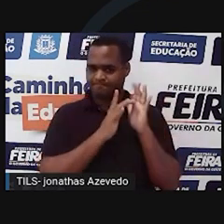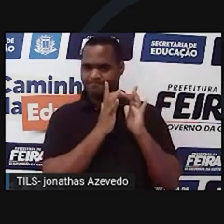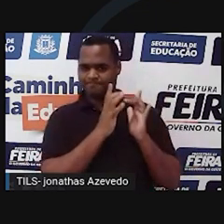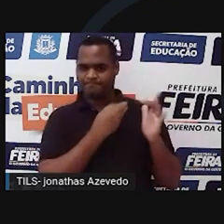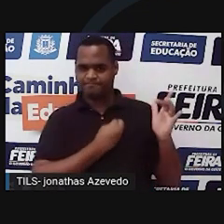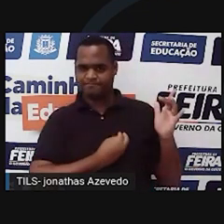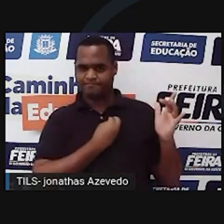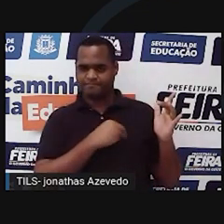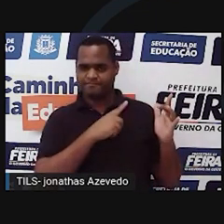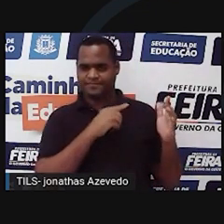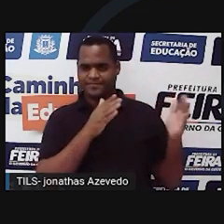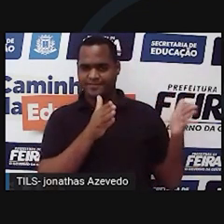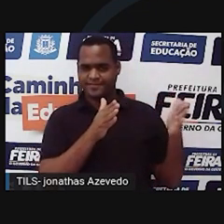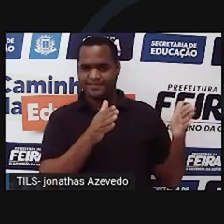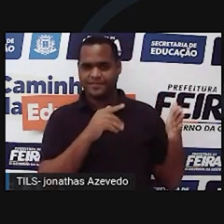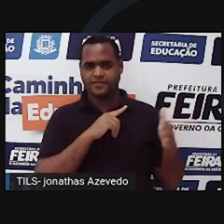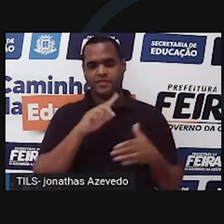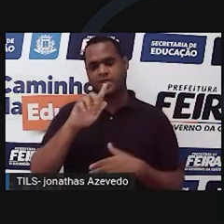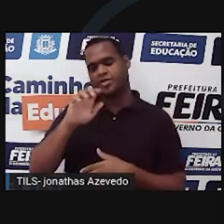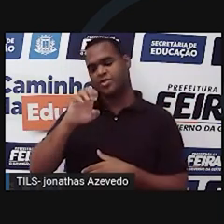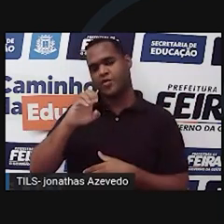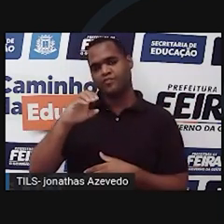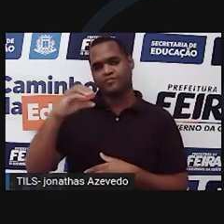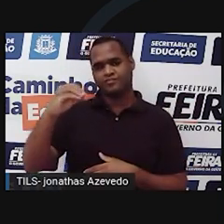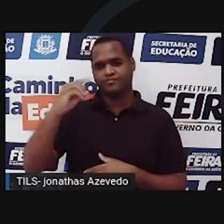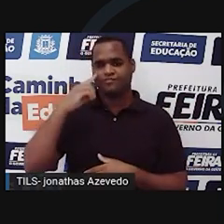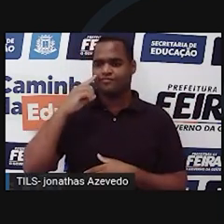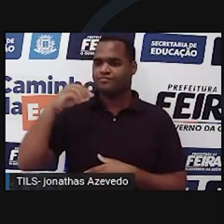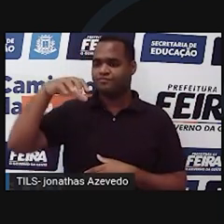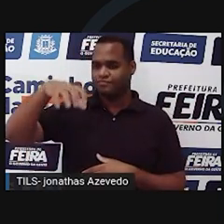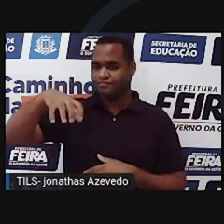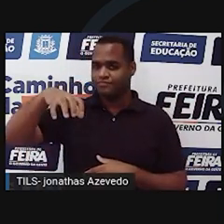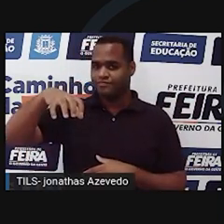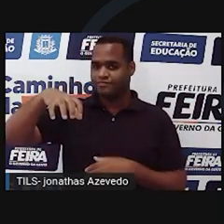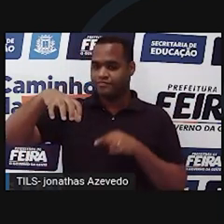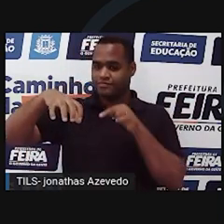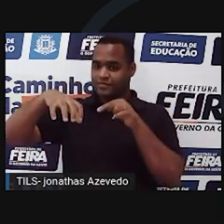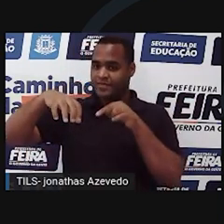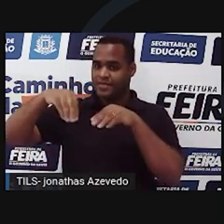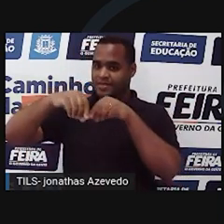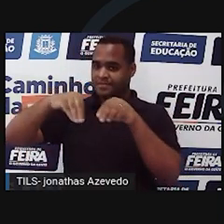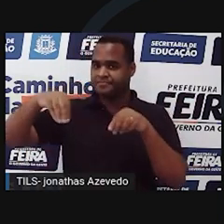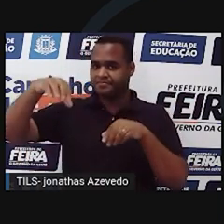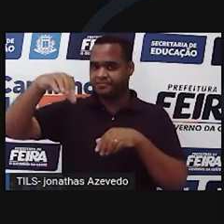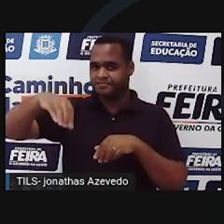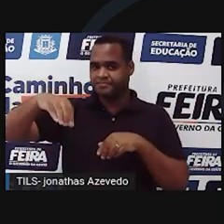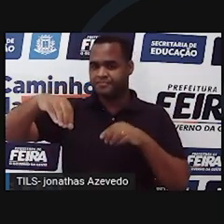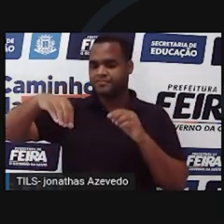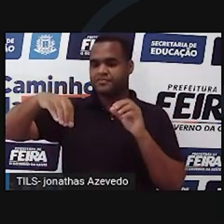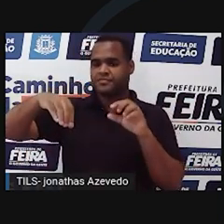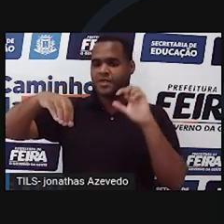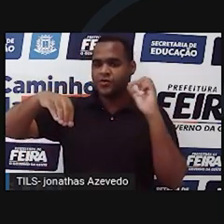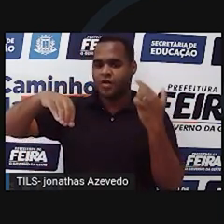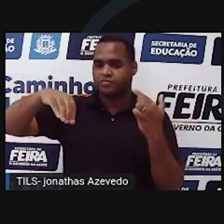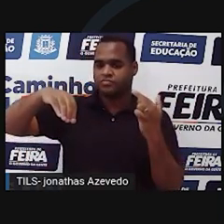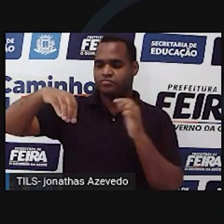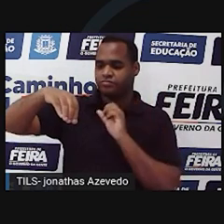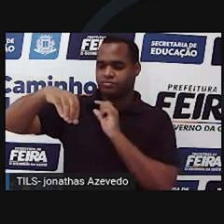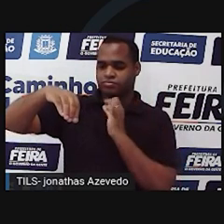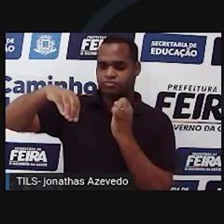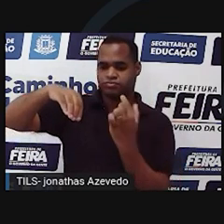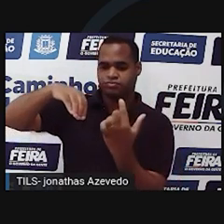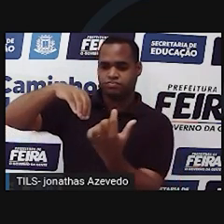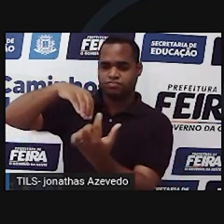propôs o sistema geocêntrico. Isso é, a Terra era o centro do sistema solar e o Sol e os outros planetas